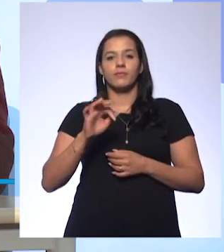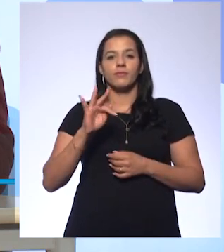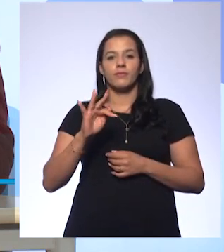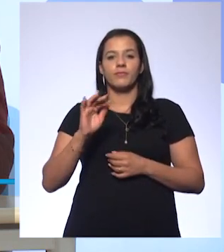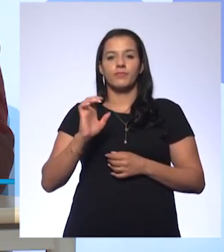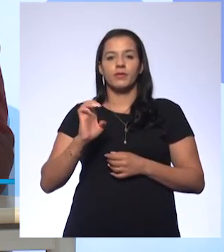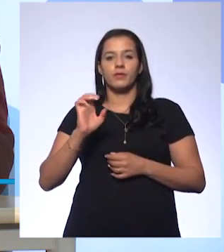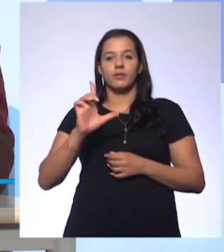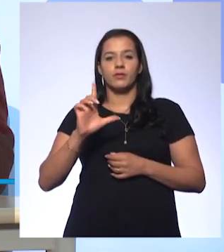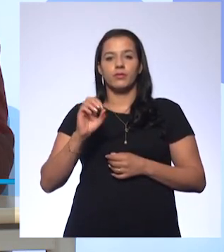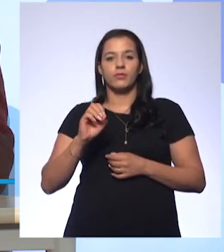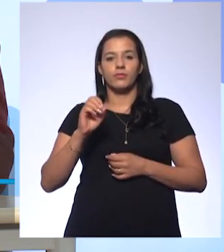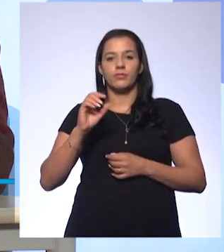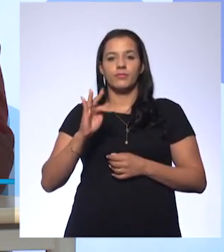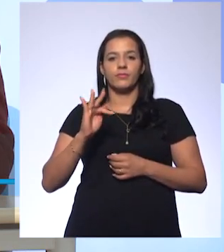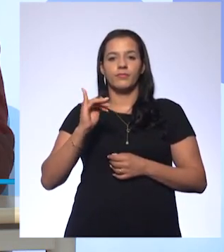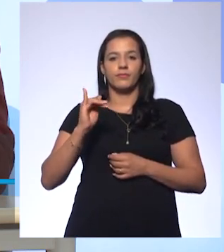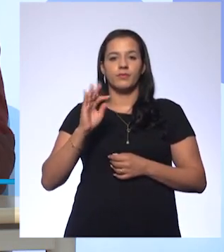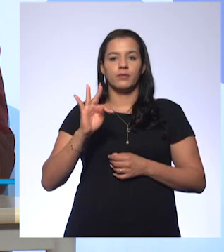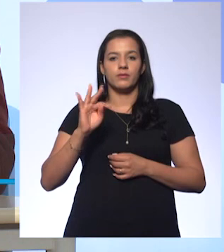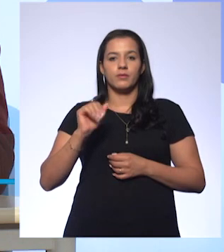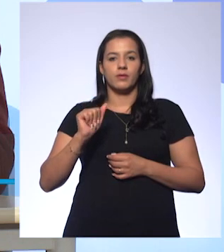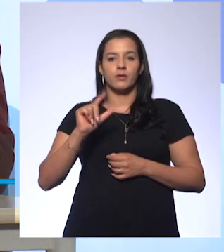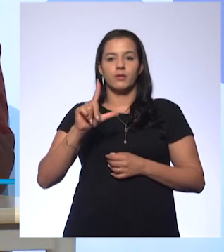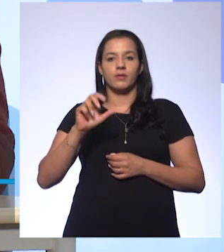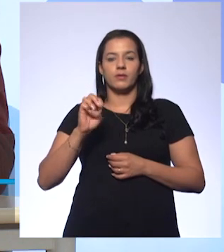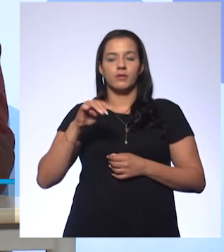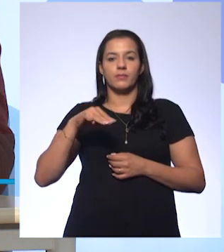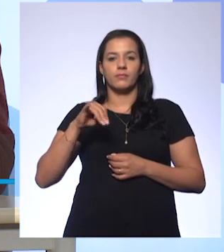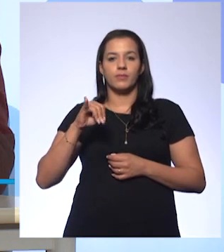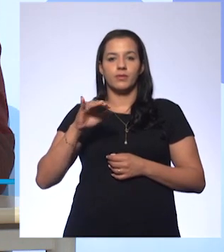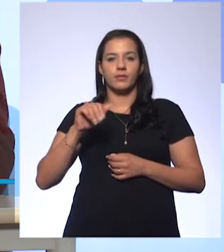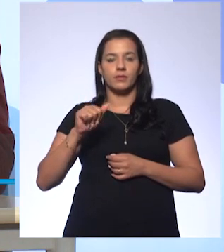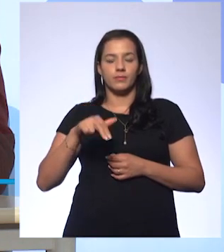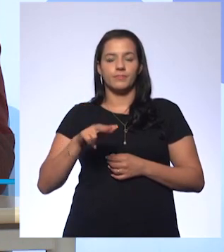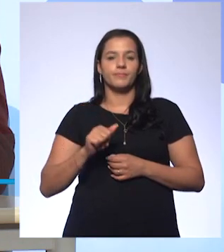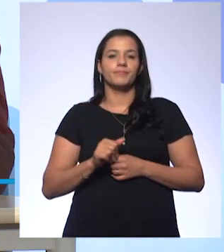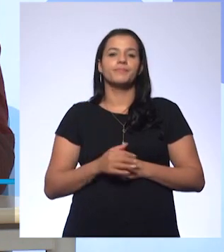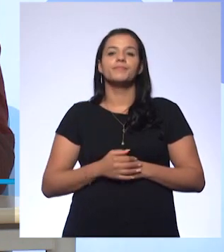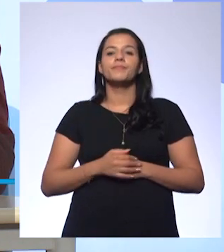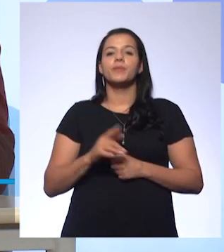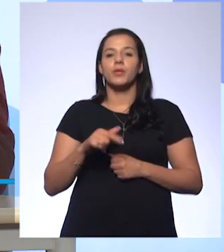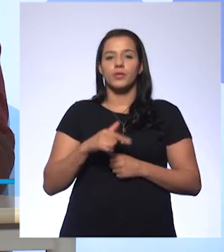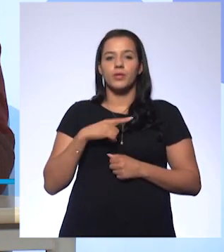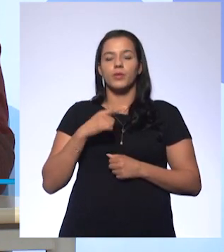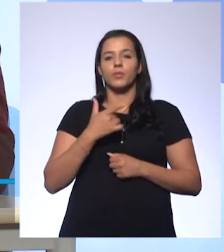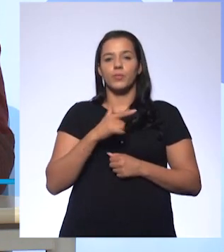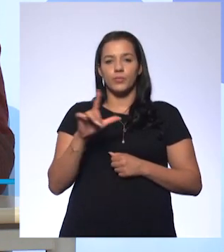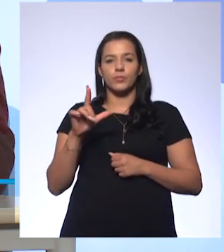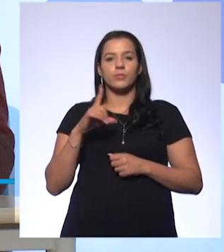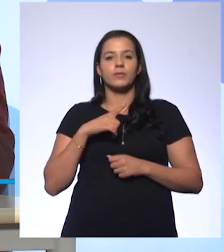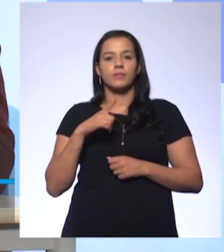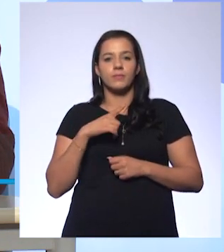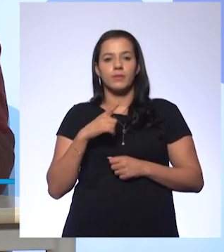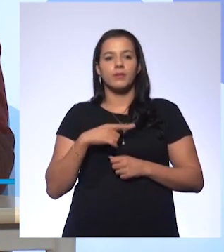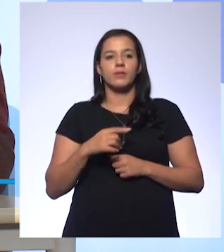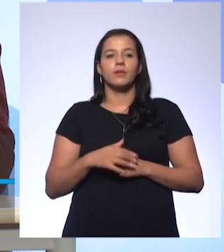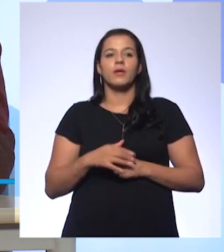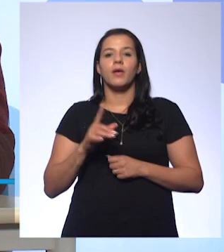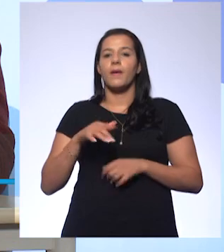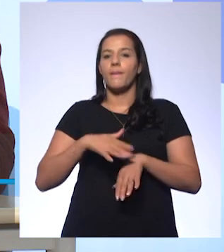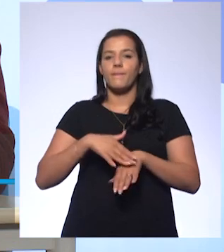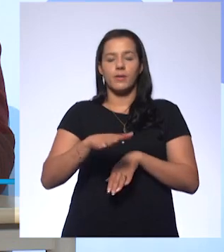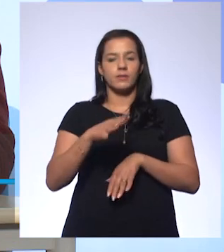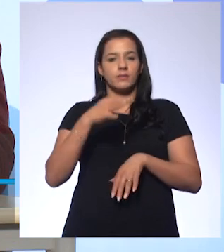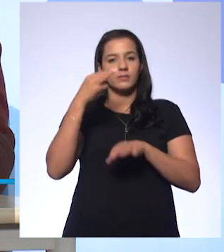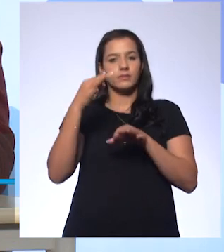Isso. O professor Eduardo aqui de novo. Ele endossa o que o colega falou antes. E cita aqui que o fenolfitaleína é o mais